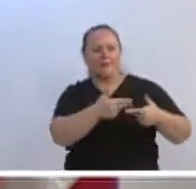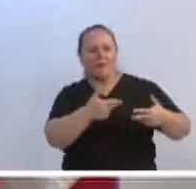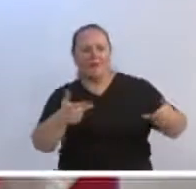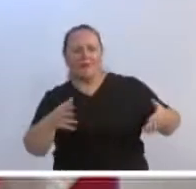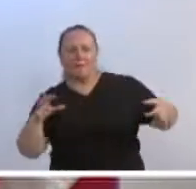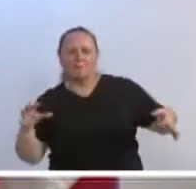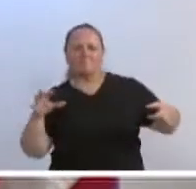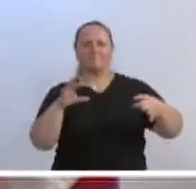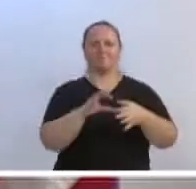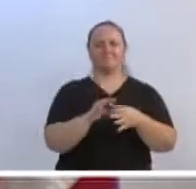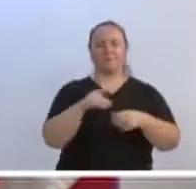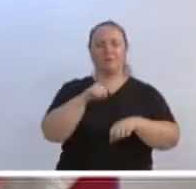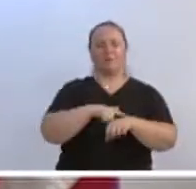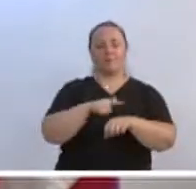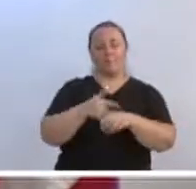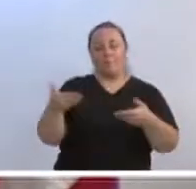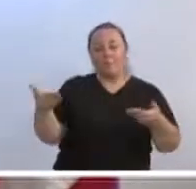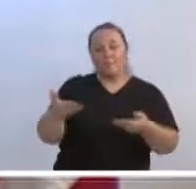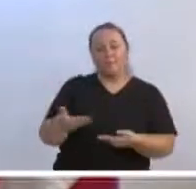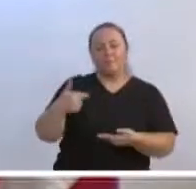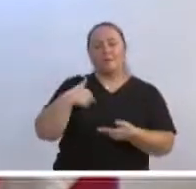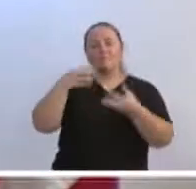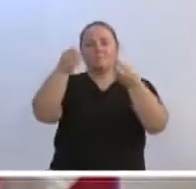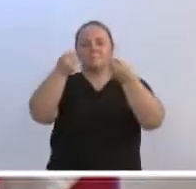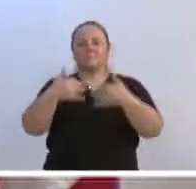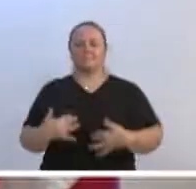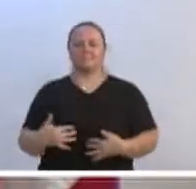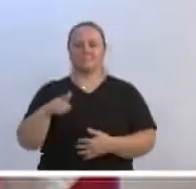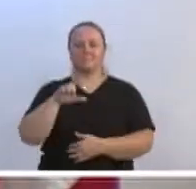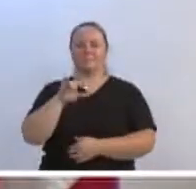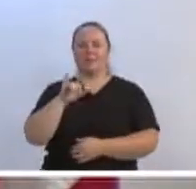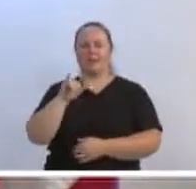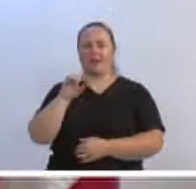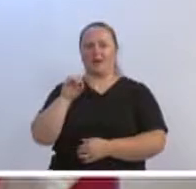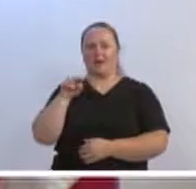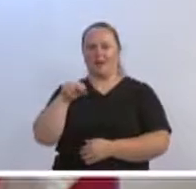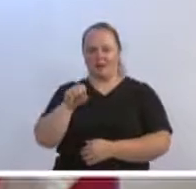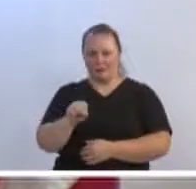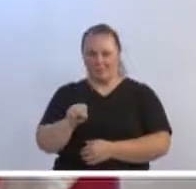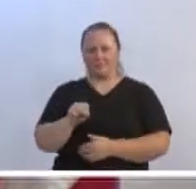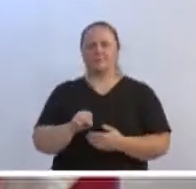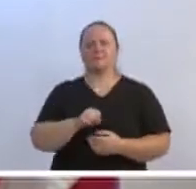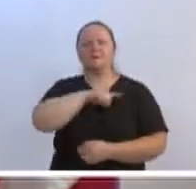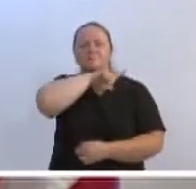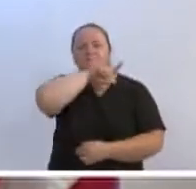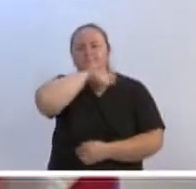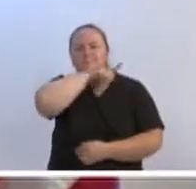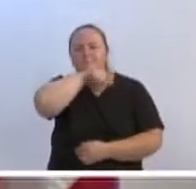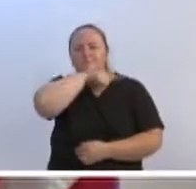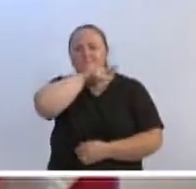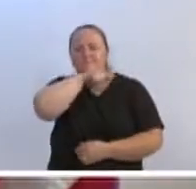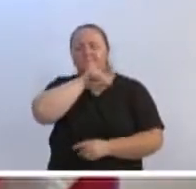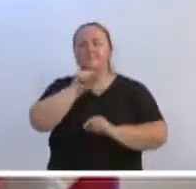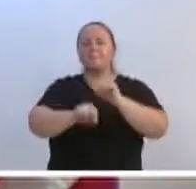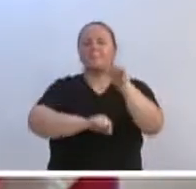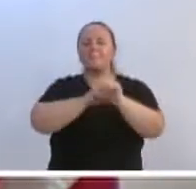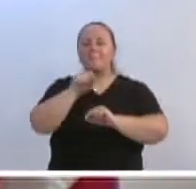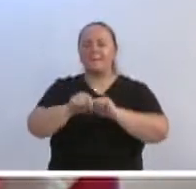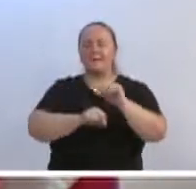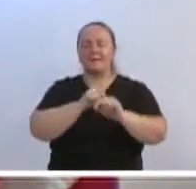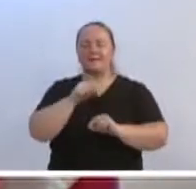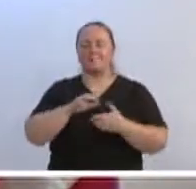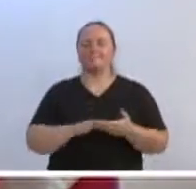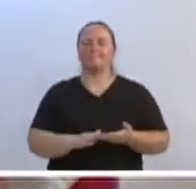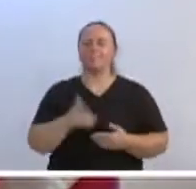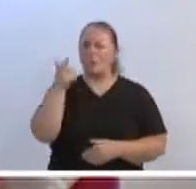aproveitar o momento para falar do Lions. O Lions, em toda a sua história, tem trabalhado no sentido de fazer